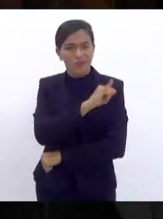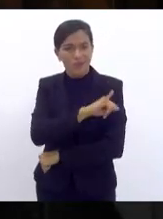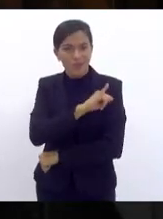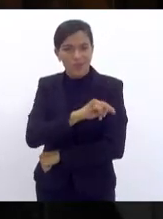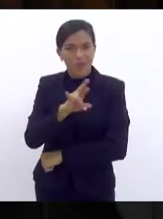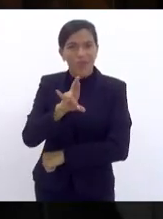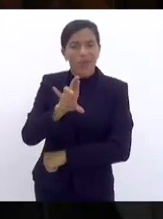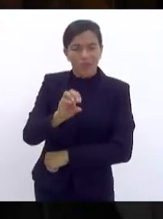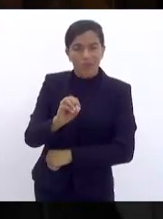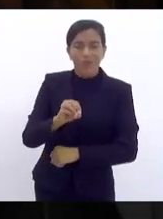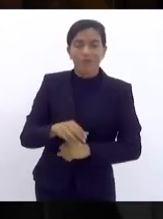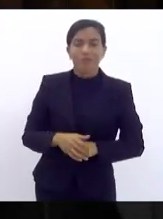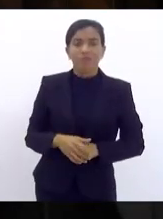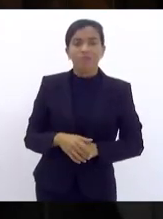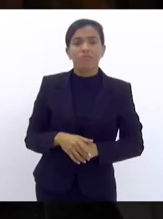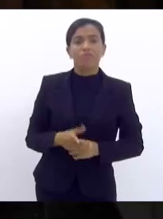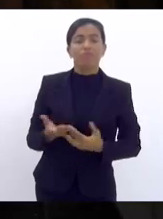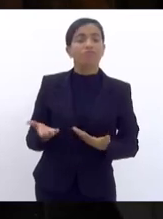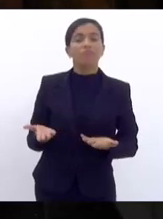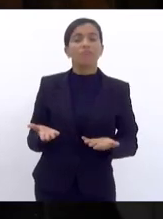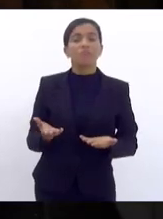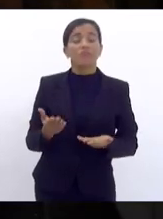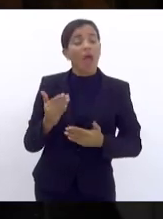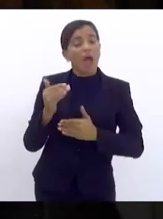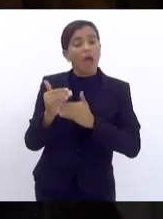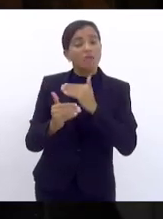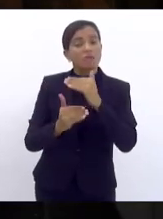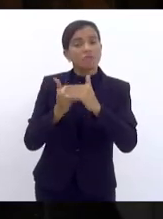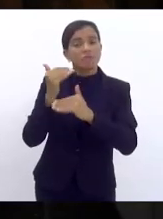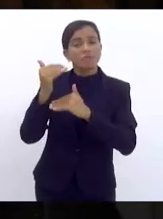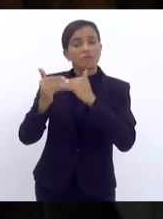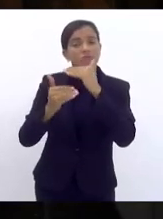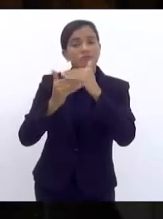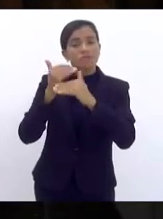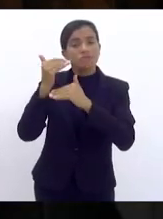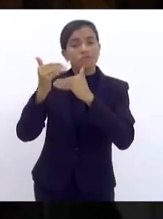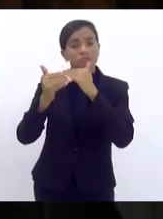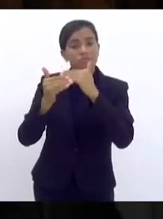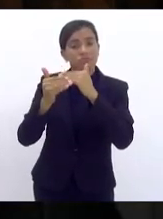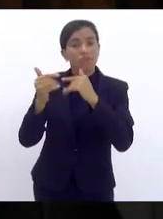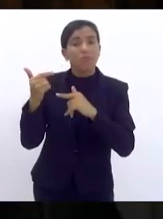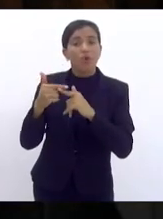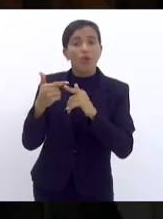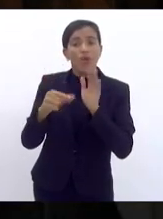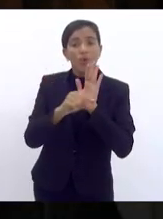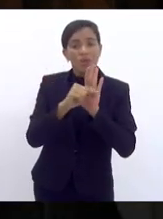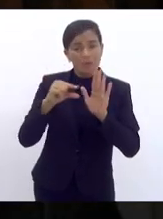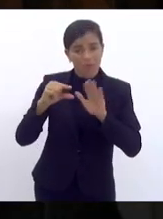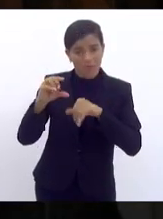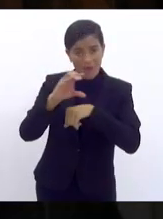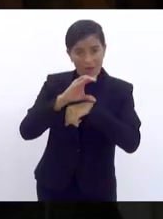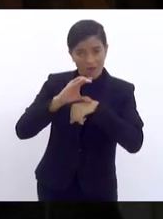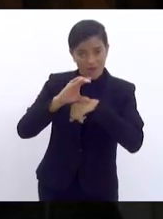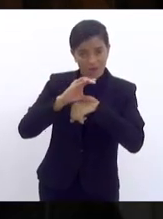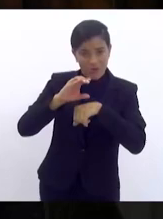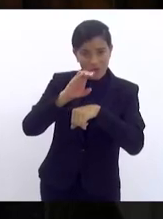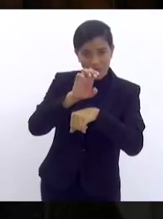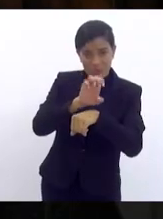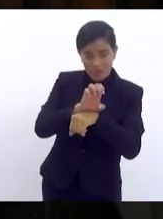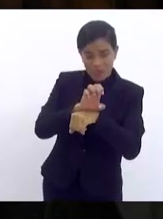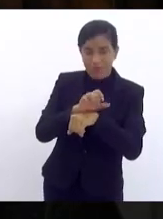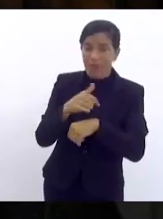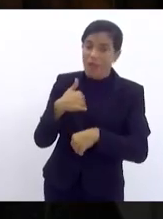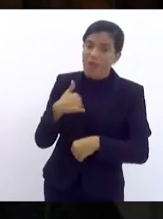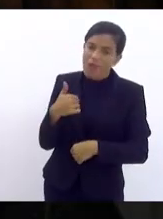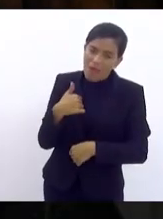está construído, construindo, por determinação de uma emenda constitucional, que eu tive a